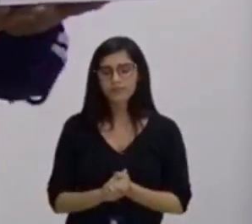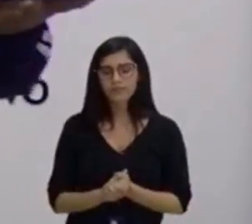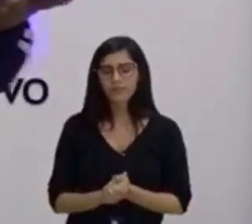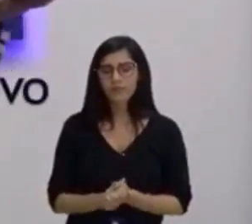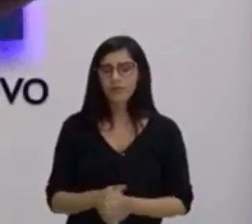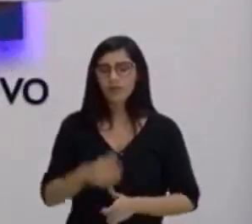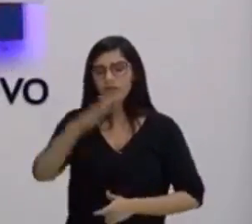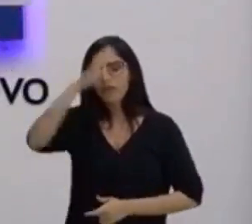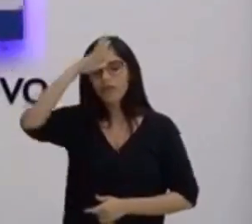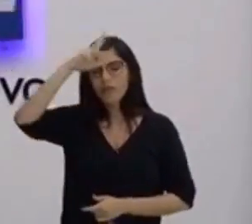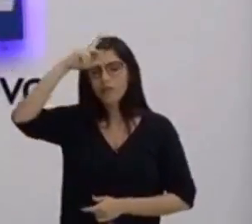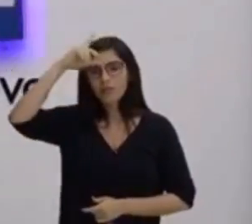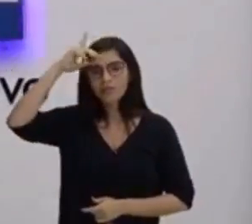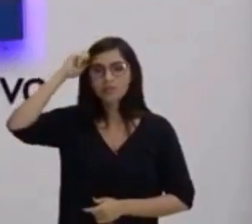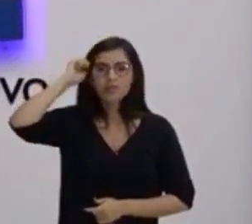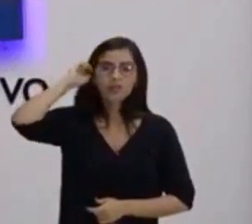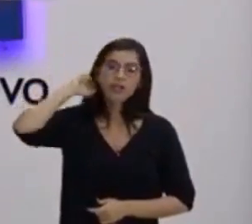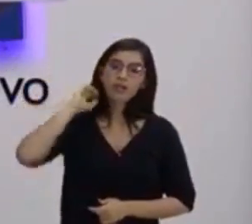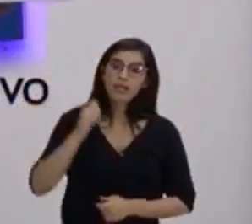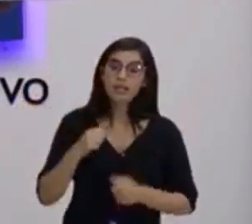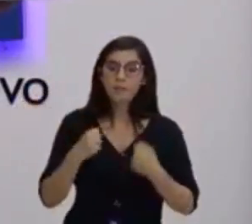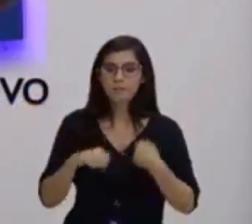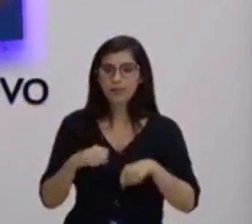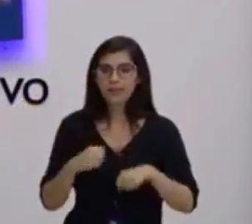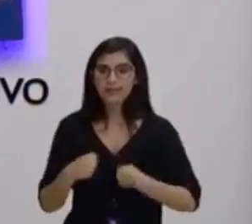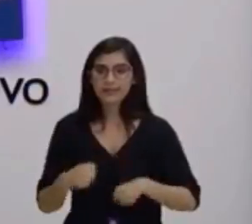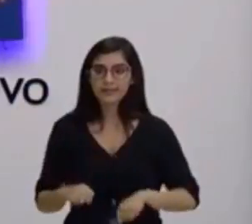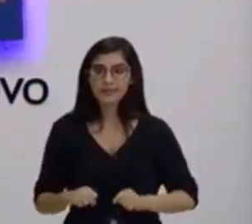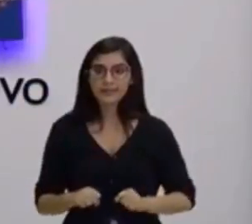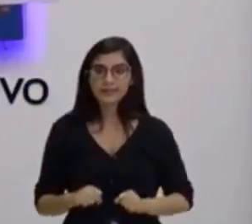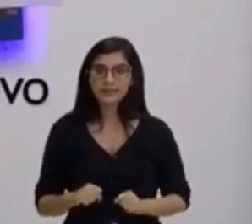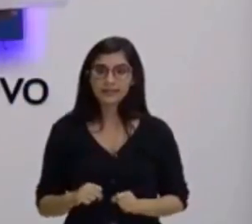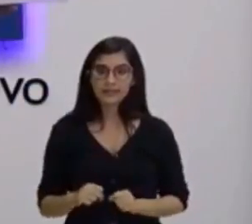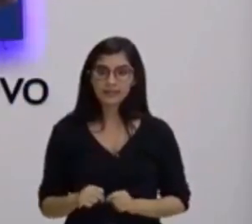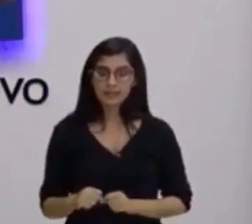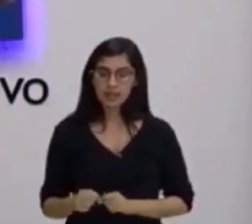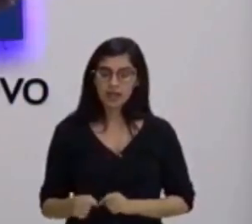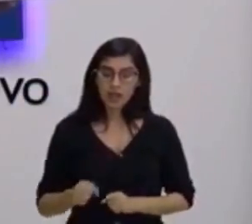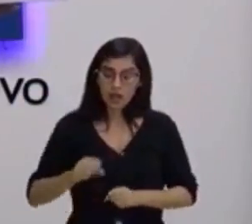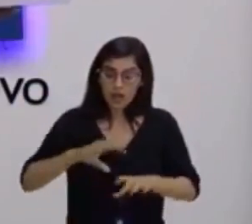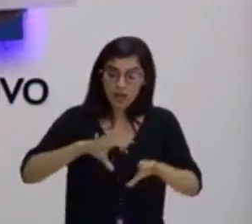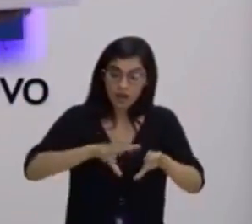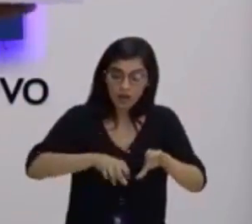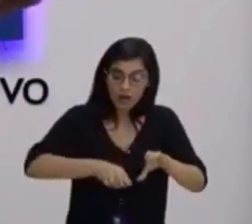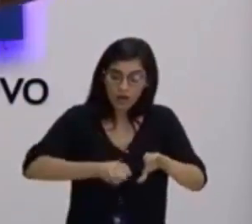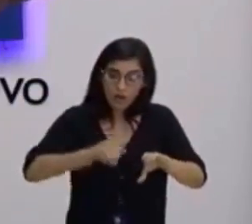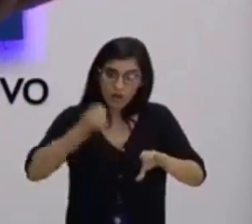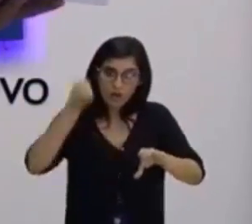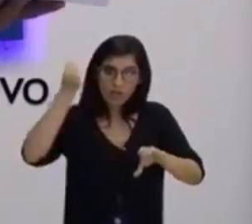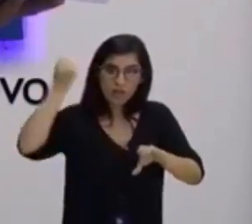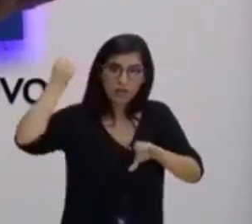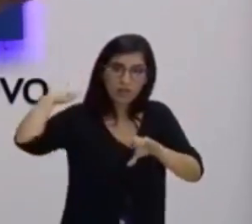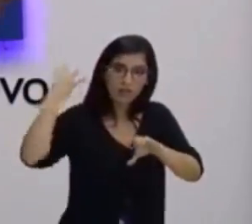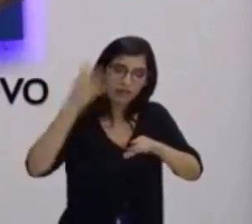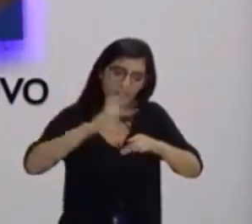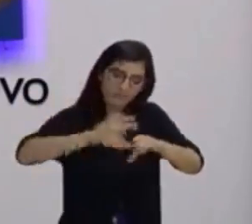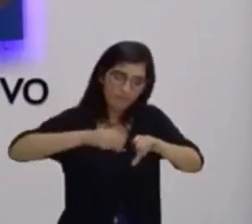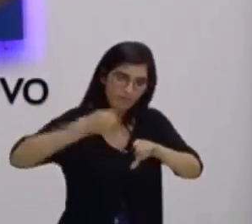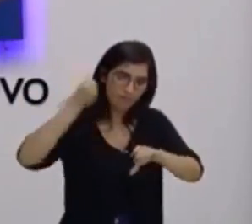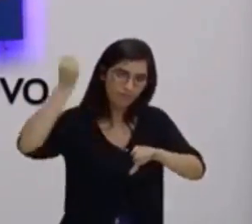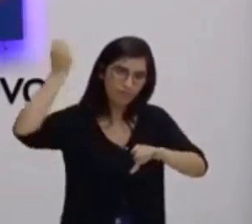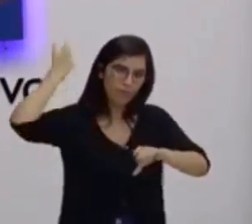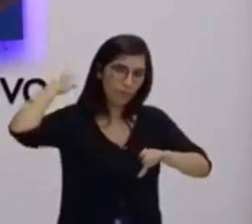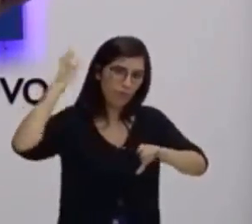transamazônica, por exemplo, que precisa colher bastante cacau e coloca nas suas